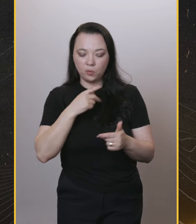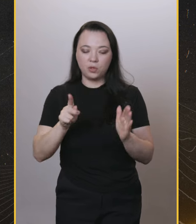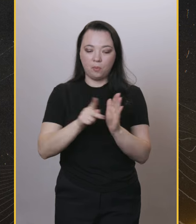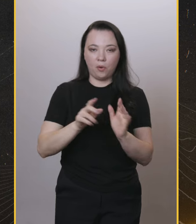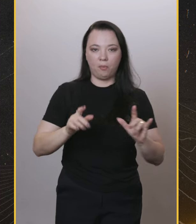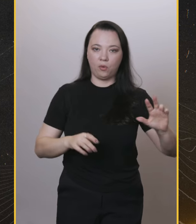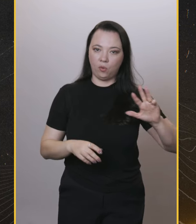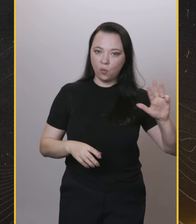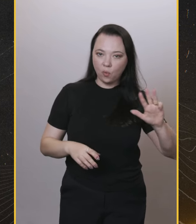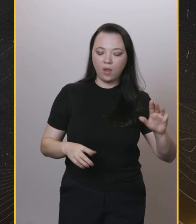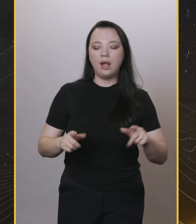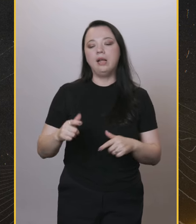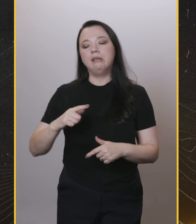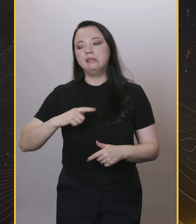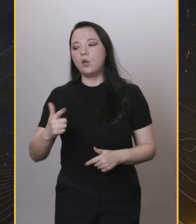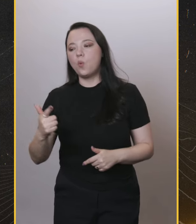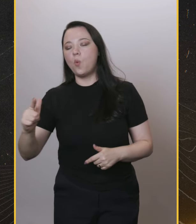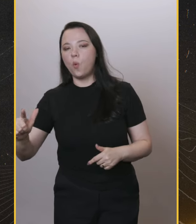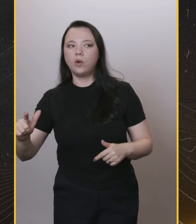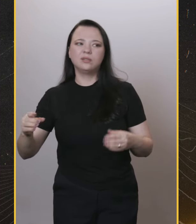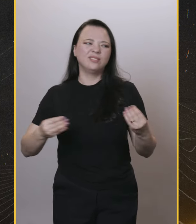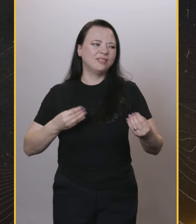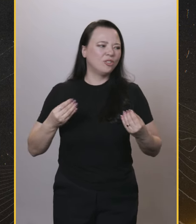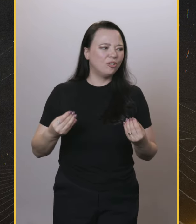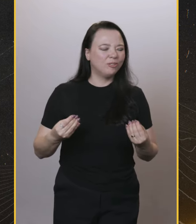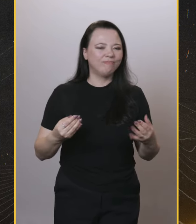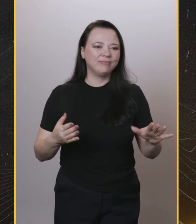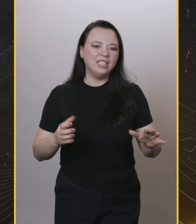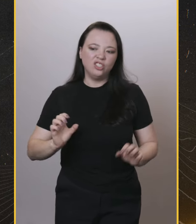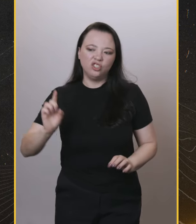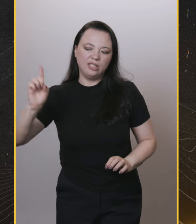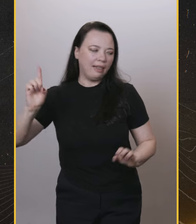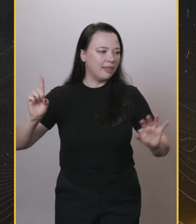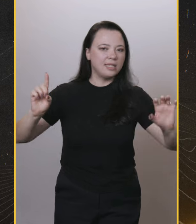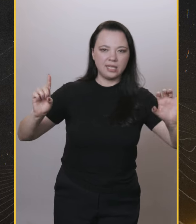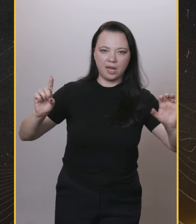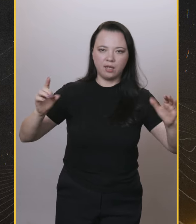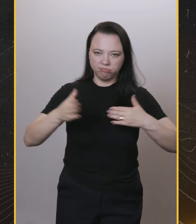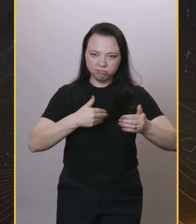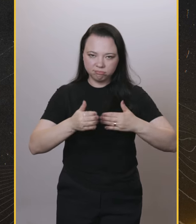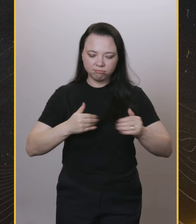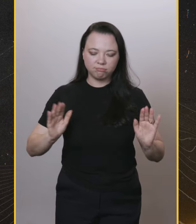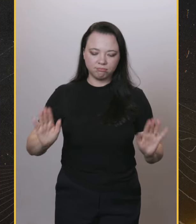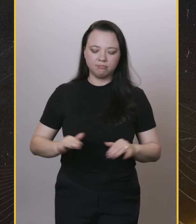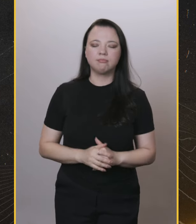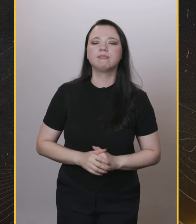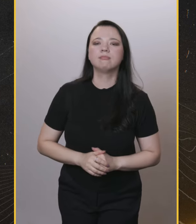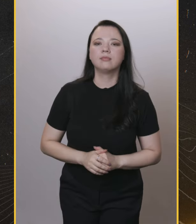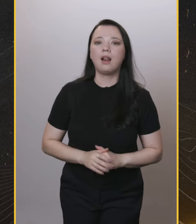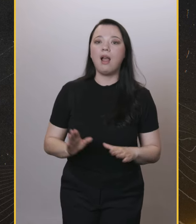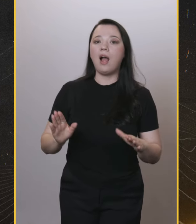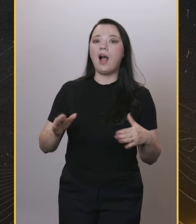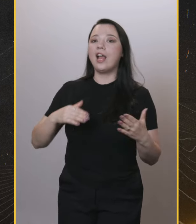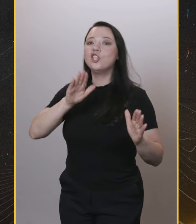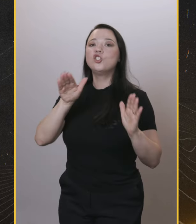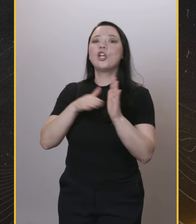candidato do Bolsonaro. Temos o candidato do Lula, que é Boulos e Ricardo Nunes. E aí tem um da Atena ali para tu disputar um